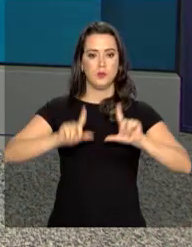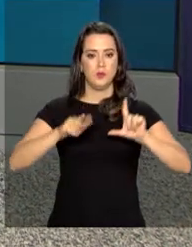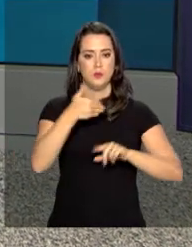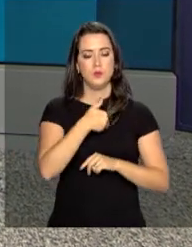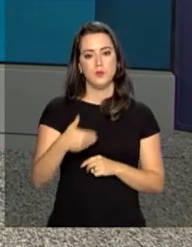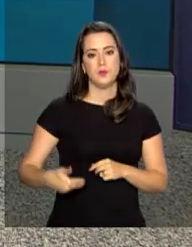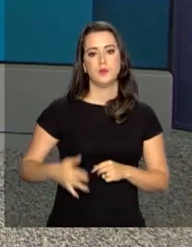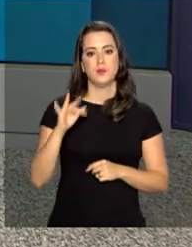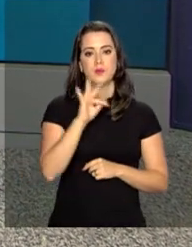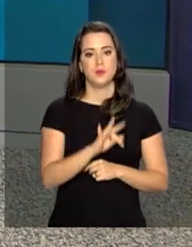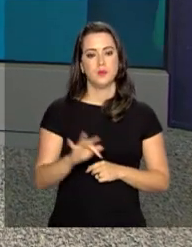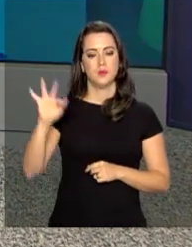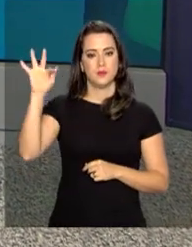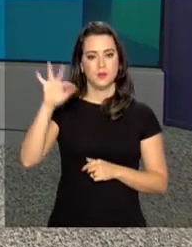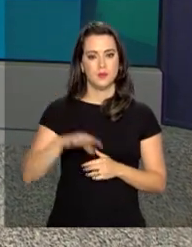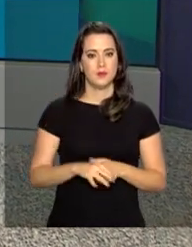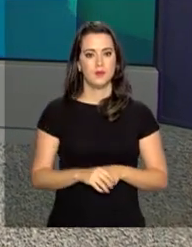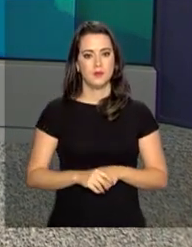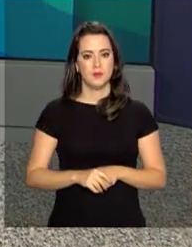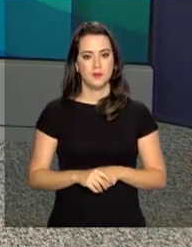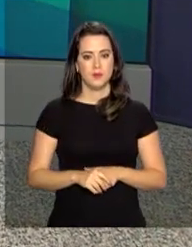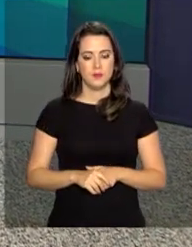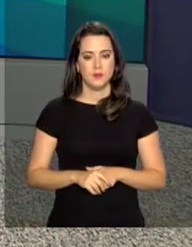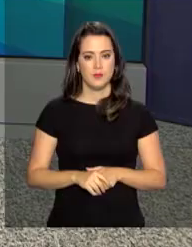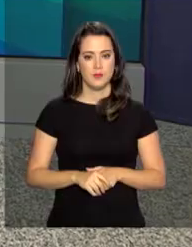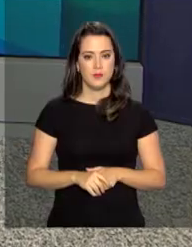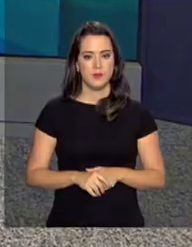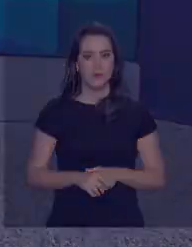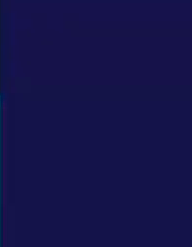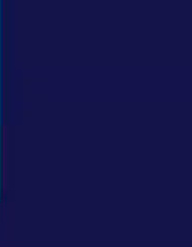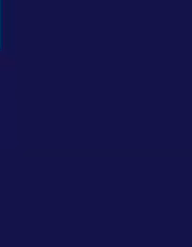continue com a gente aqui na NBR e a TV do governo federal.